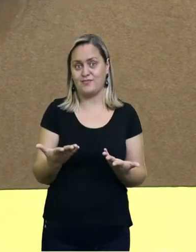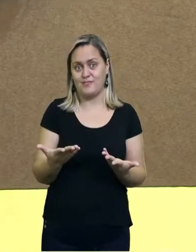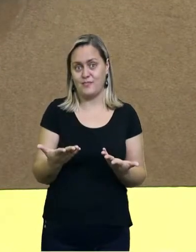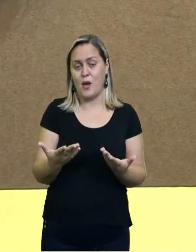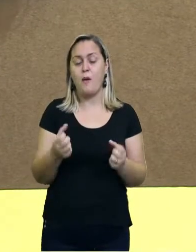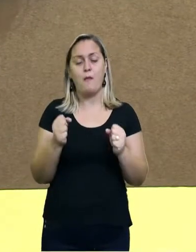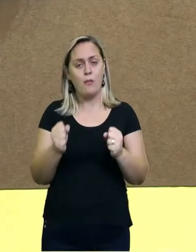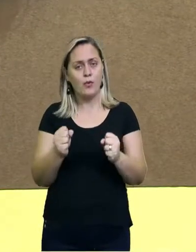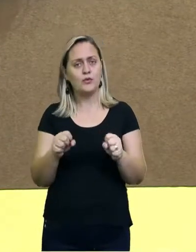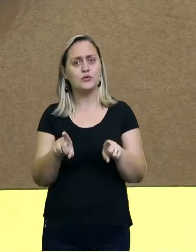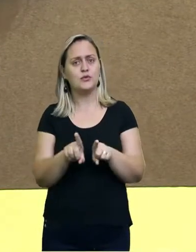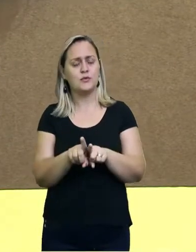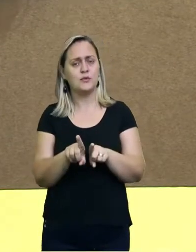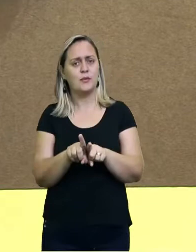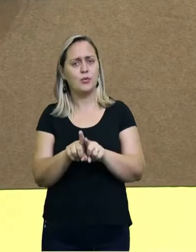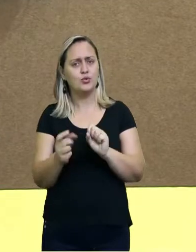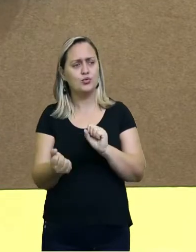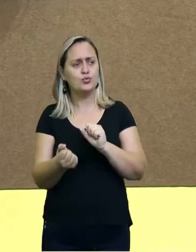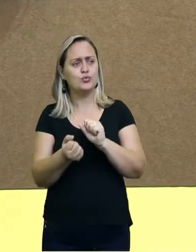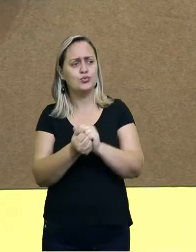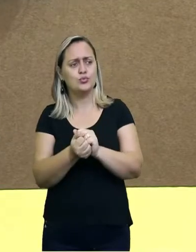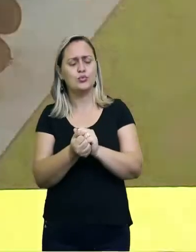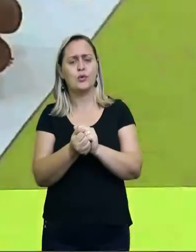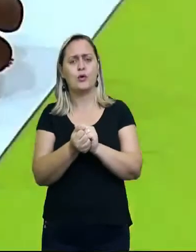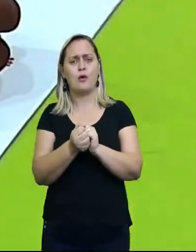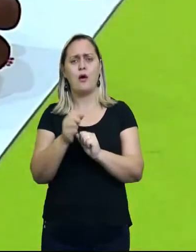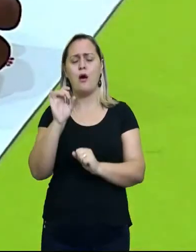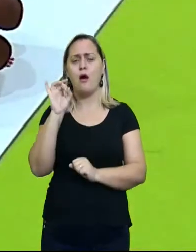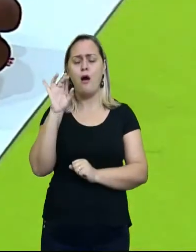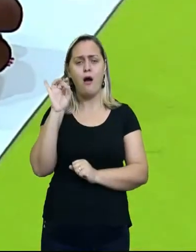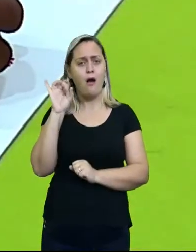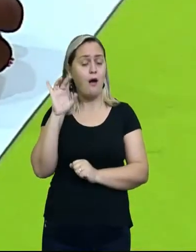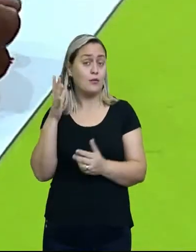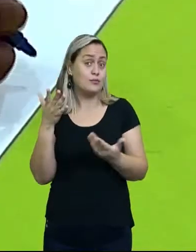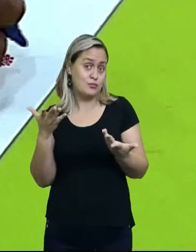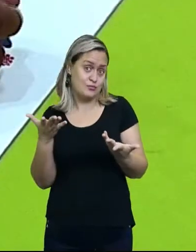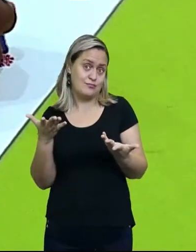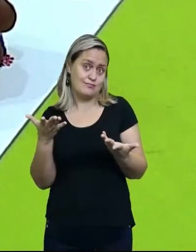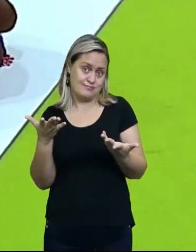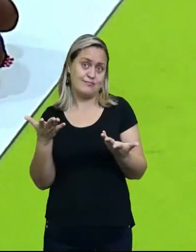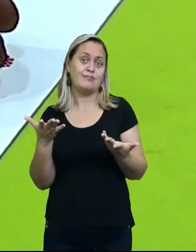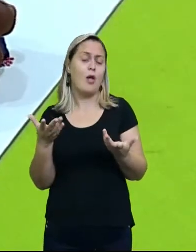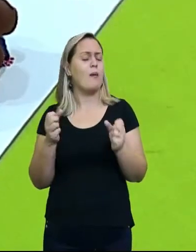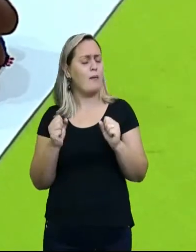pontilhar com o azul,